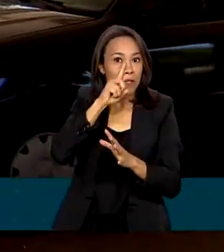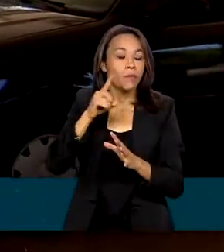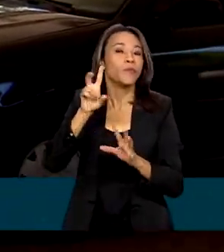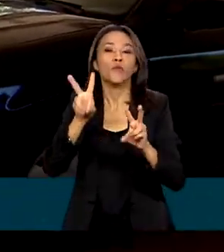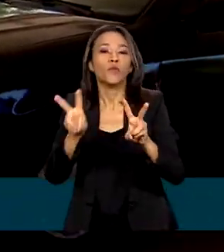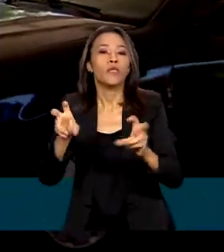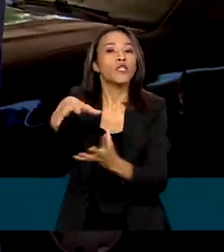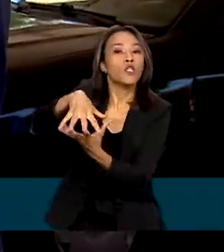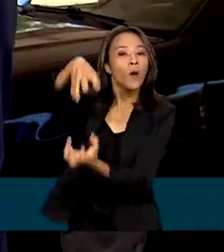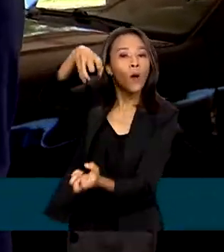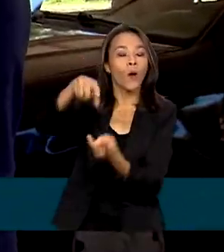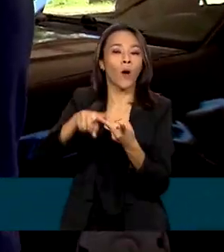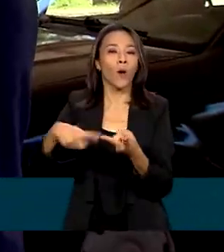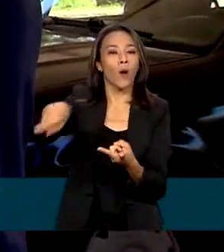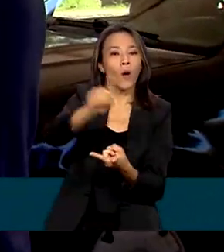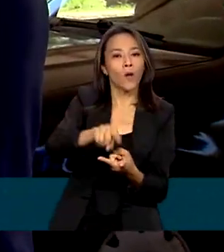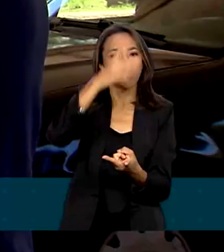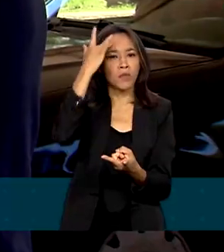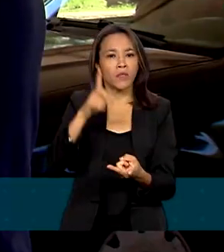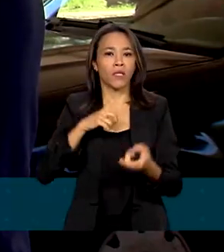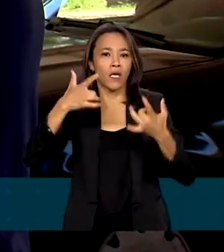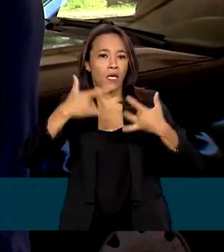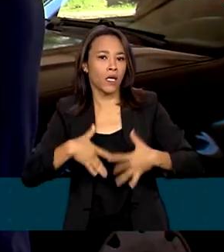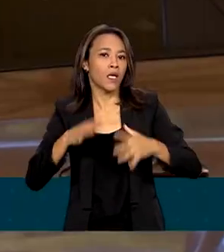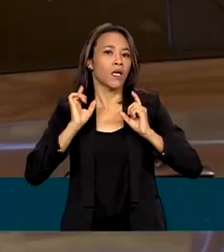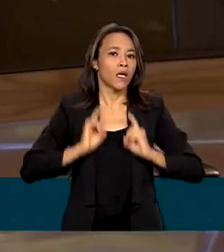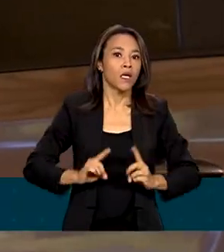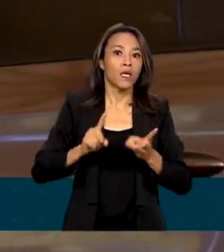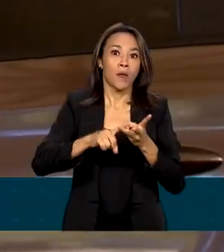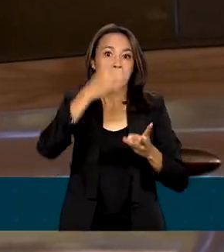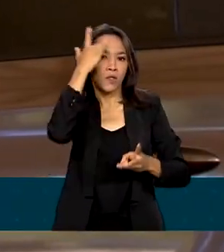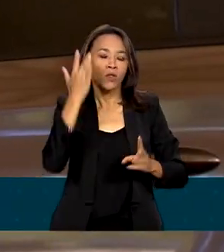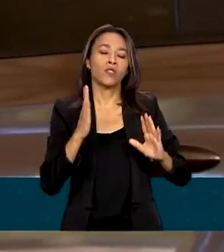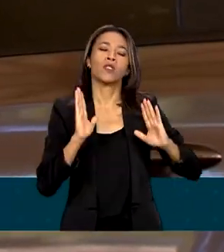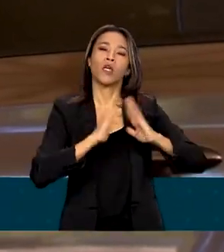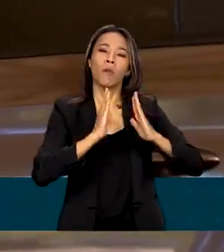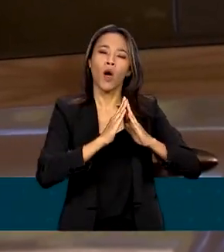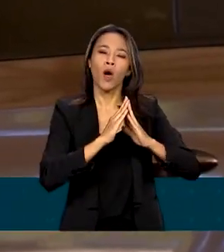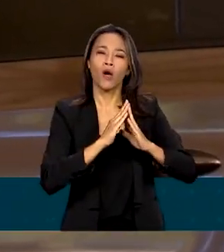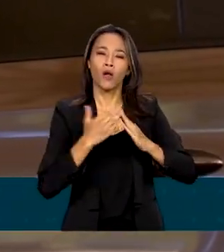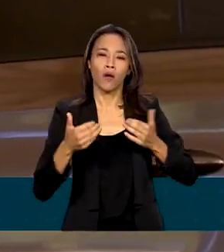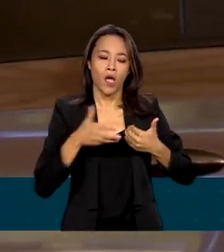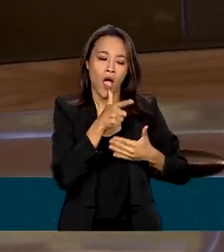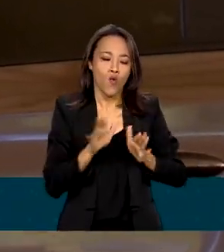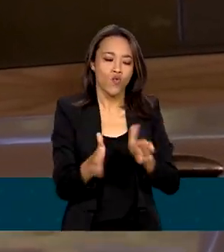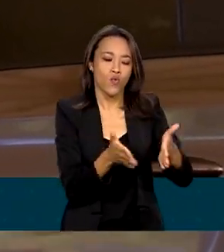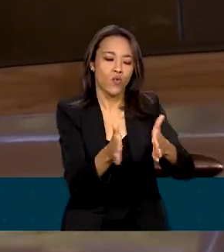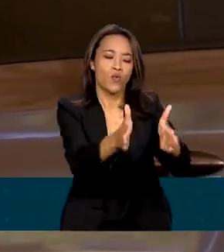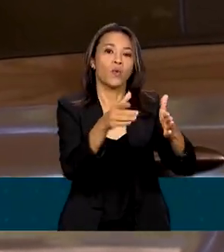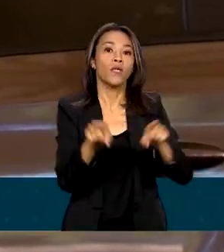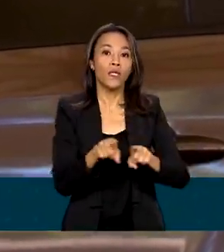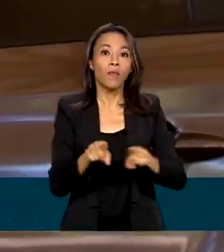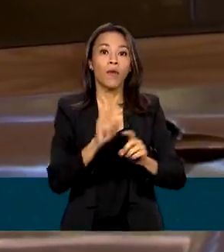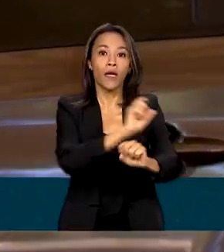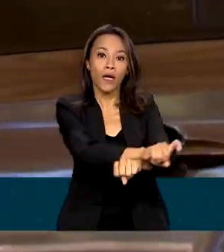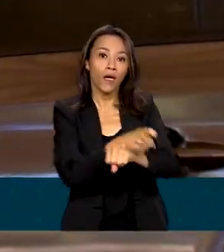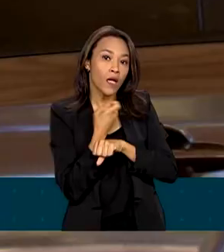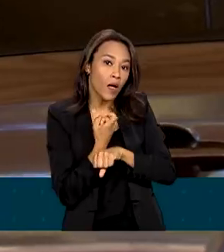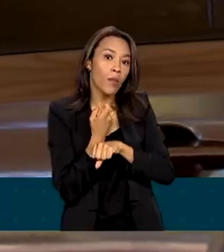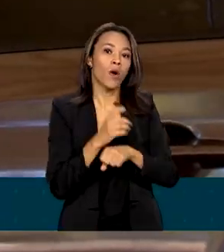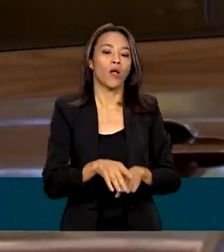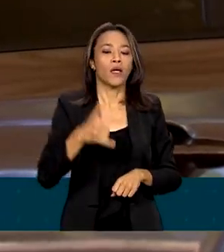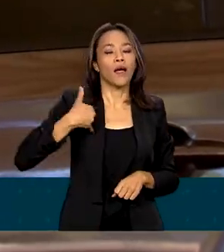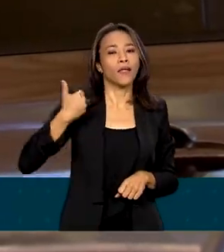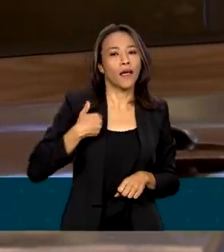70 anos, imunocomprometidos, indígenas, ribeirinhos e quilombolas. Numa outra etapa, também serão vacinados os idosos com